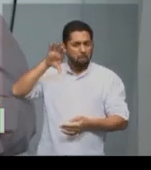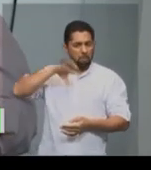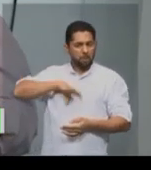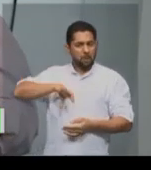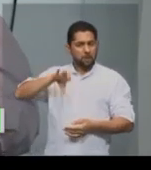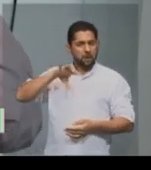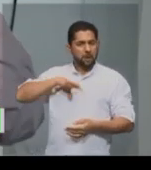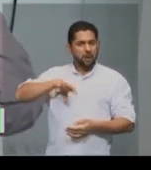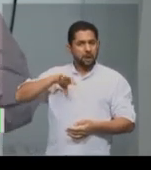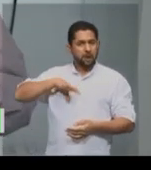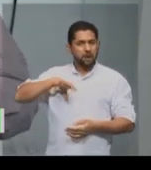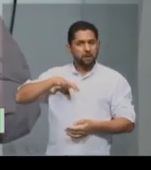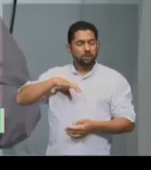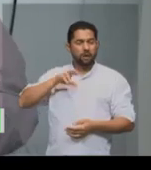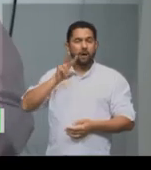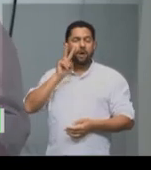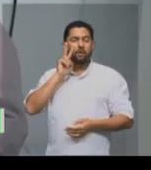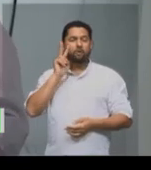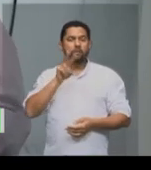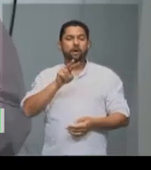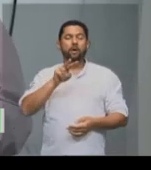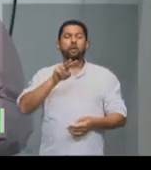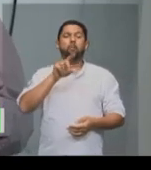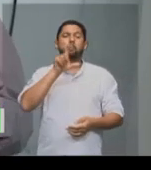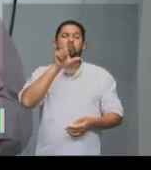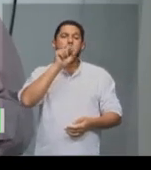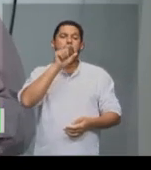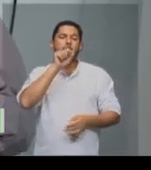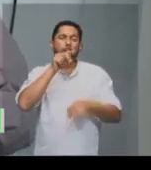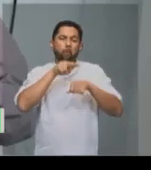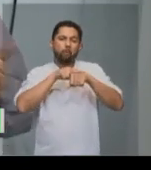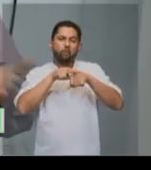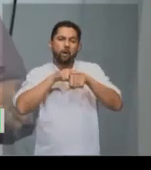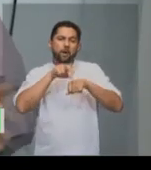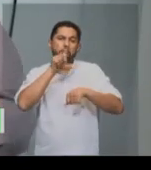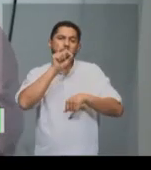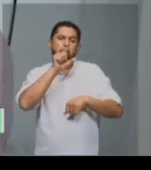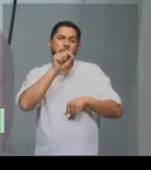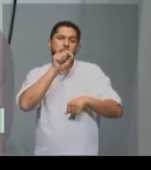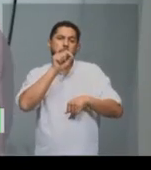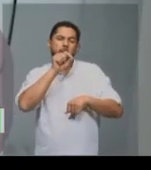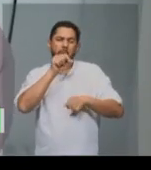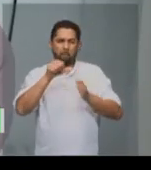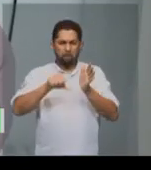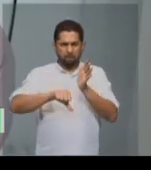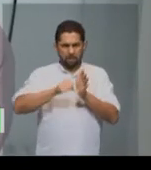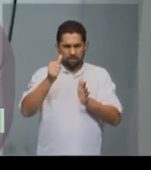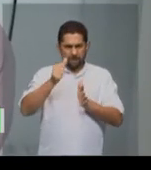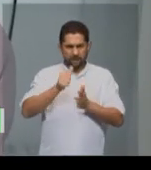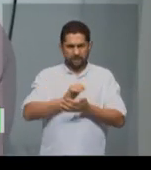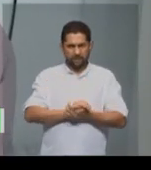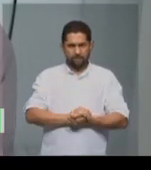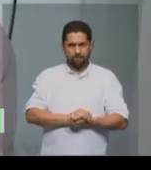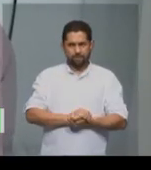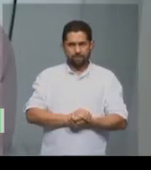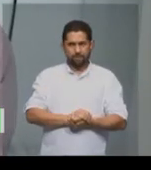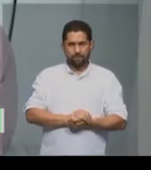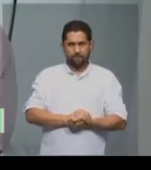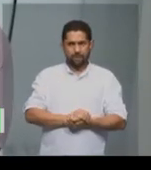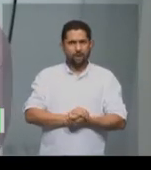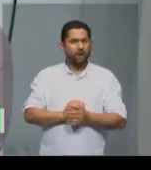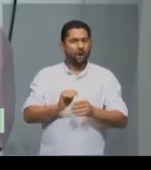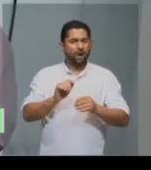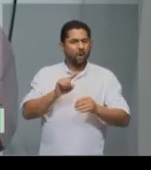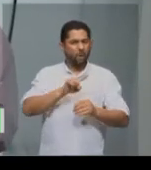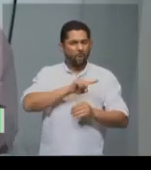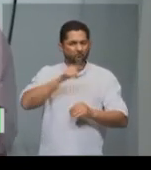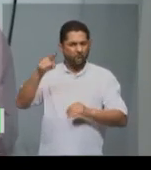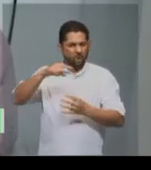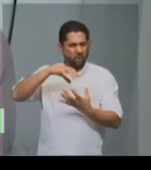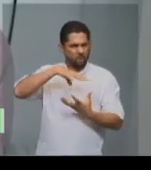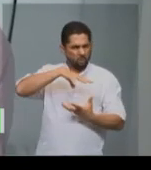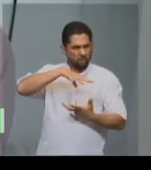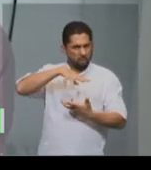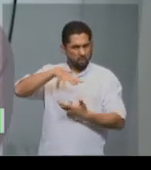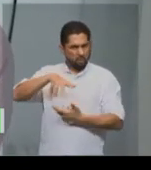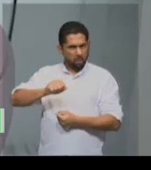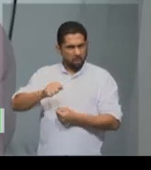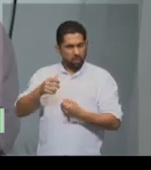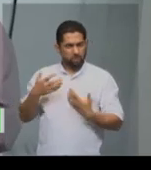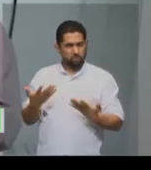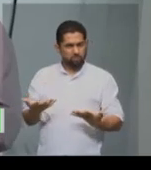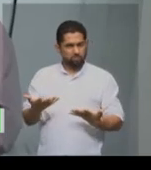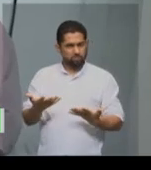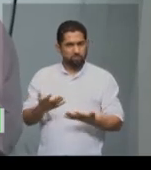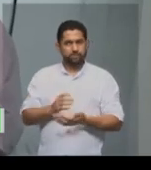quando vê um papagaio pela primeira vez. Aí pensa, meu Deus, sabe e fala. Só posso estar em outro local que não seja a terra.